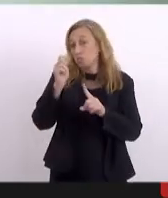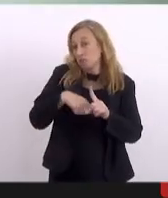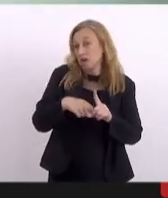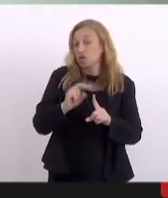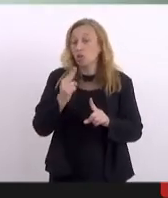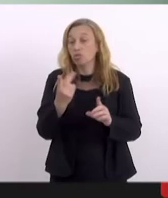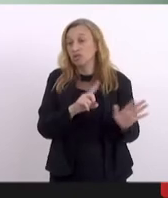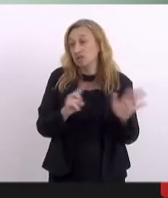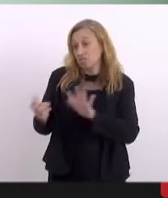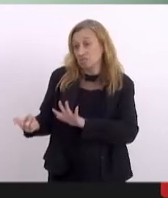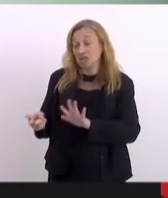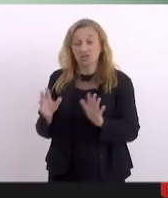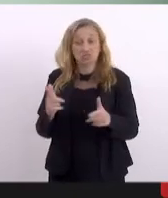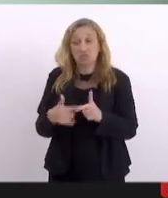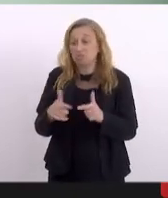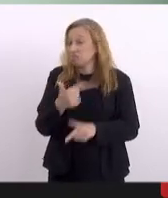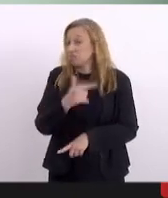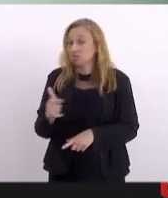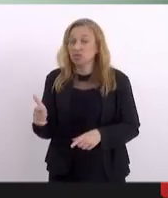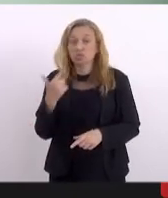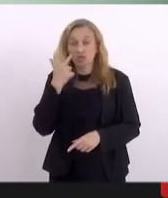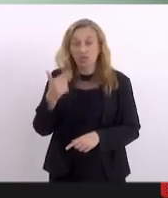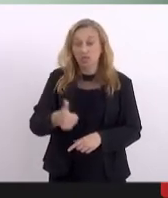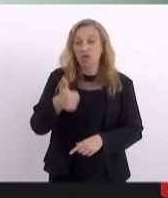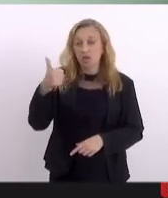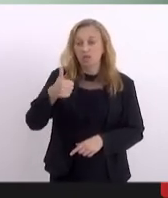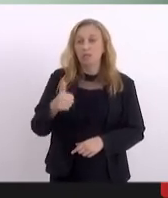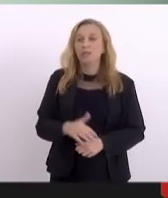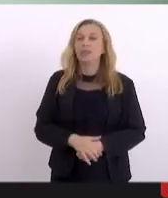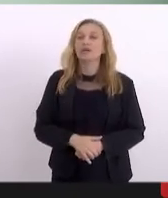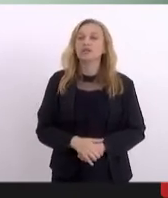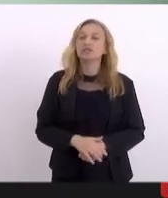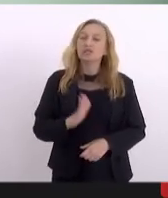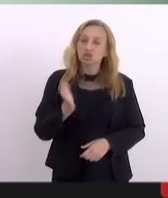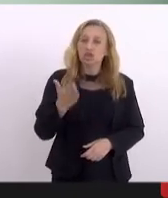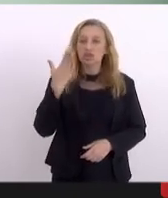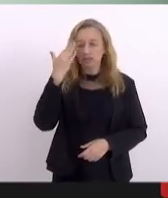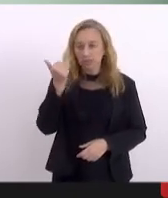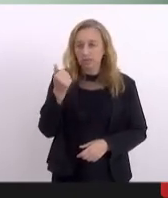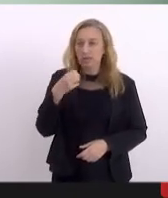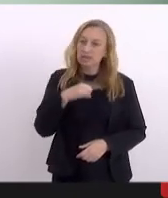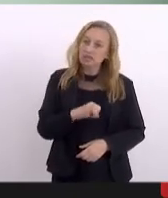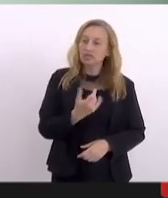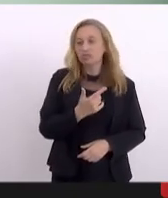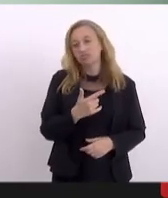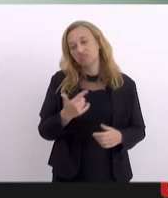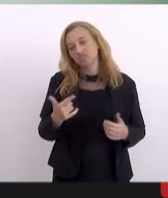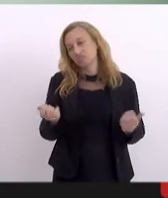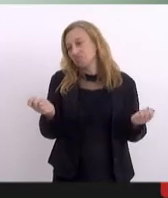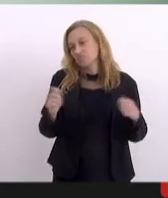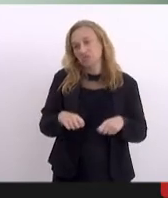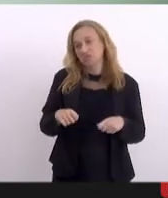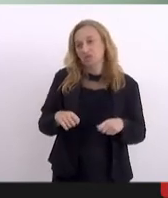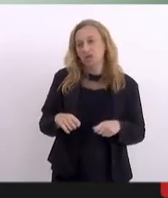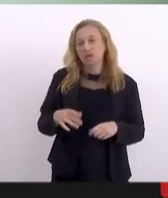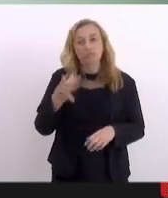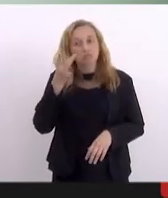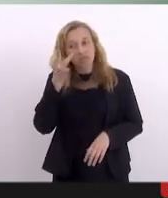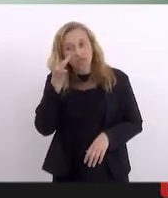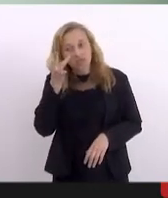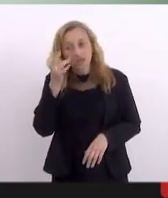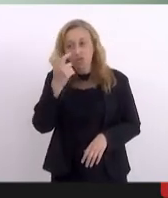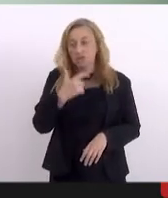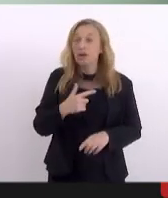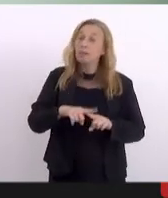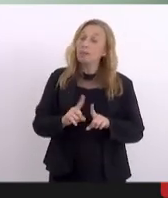problema nenhum. A gente pode construir isso. E já sabendo aí, se não houver a possibilidade de ser presencial, que a gente